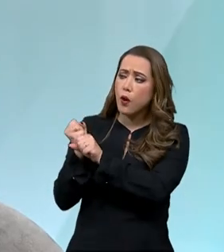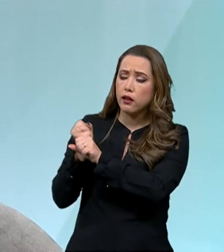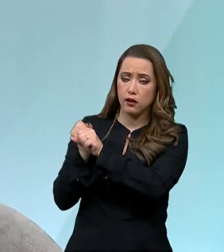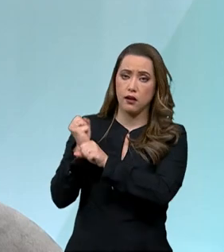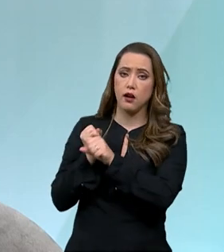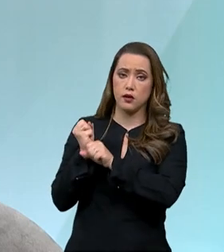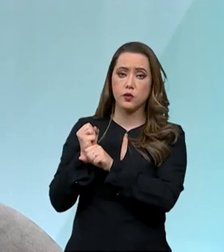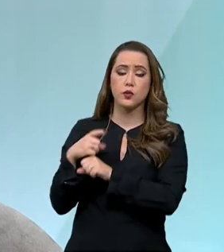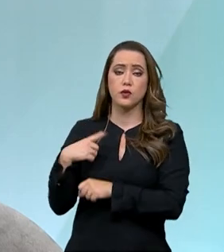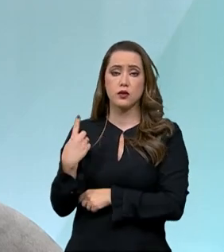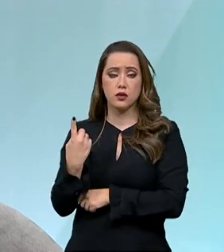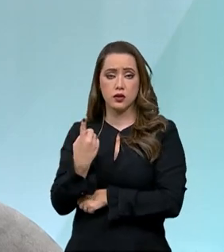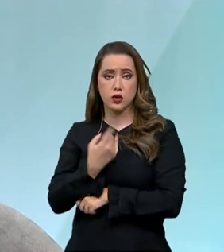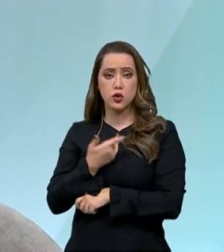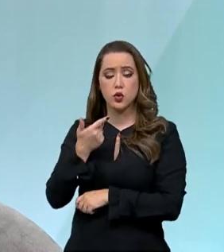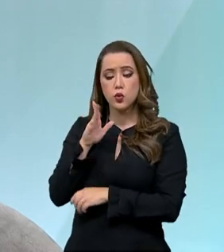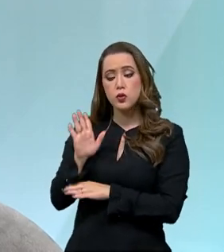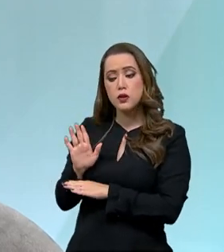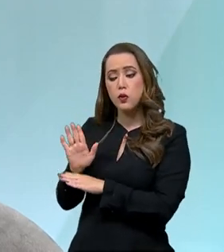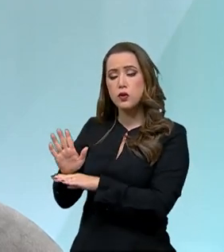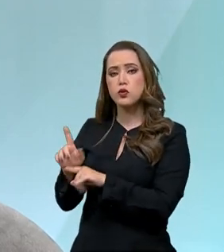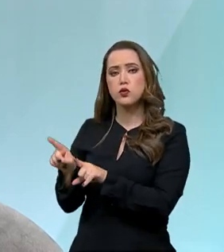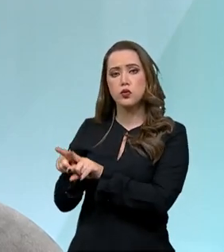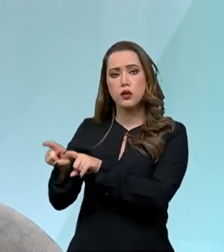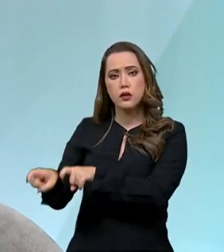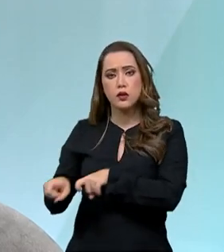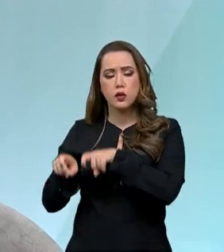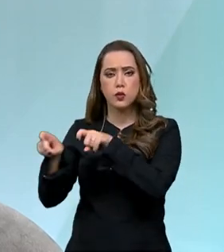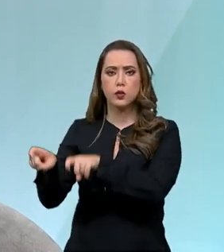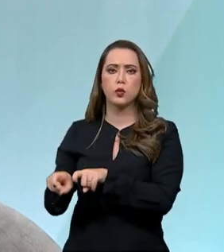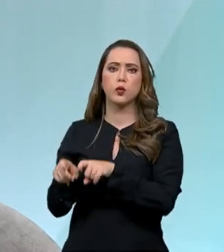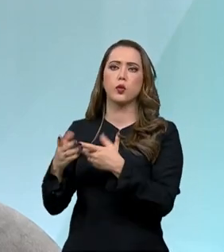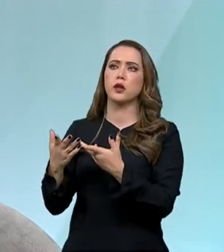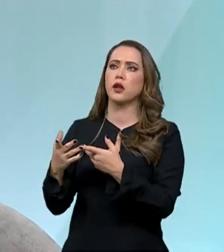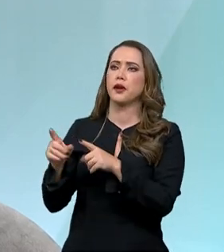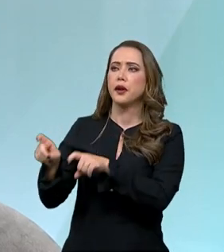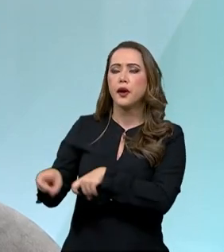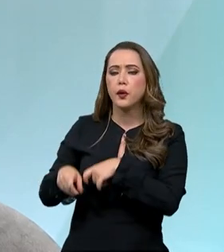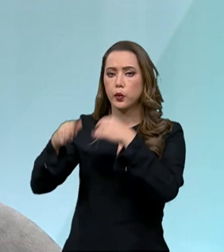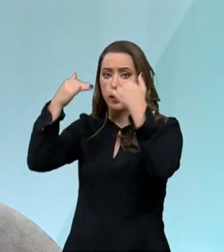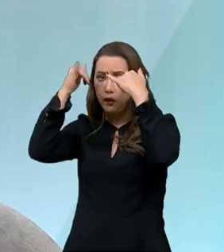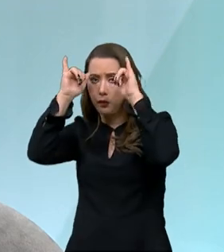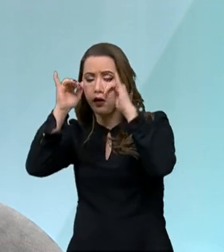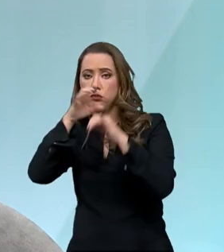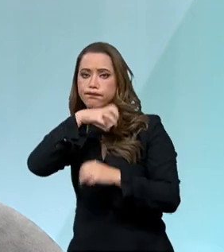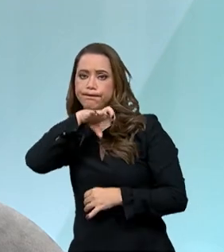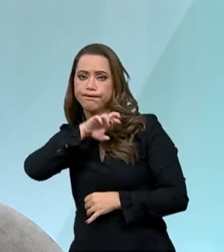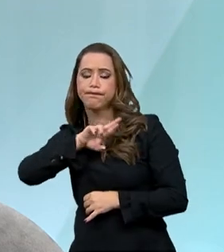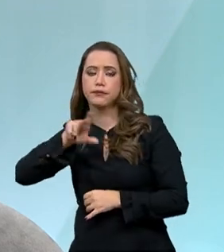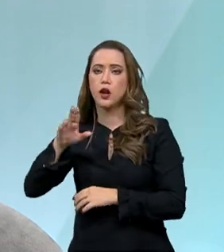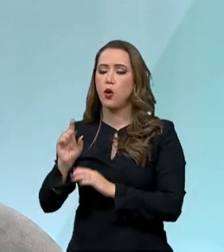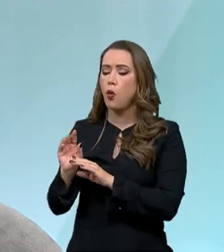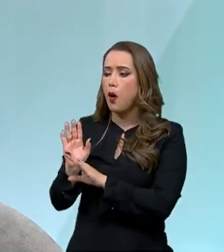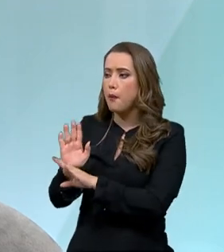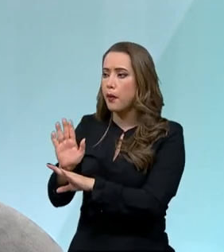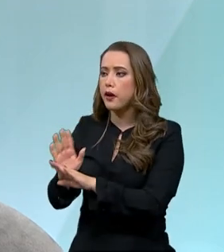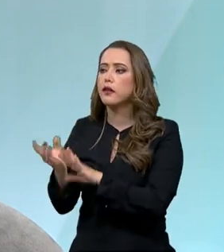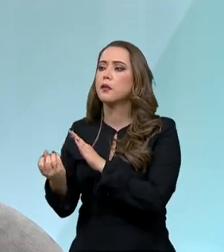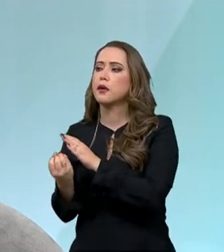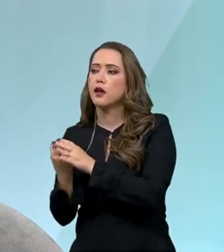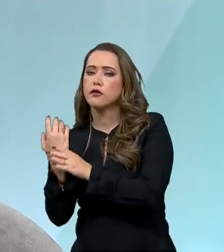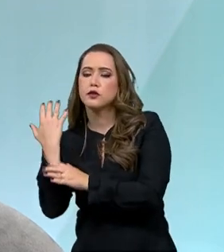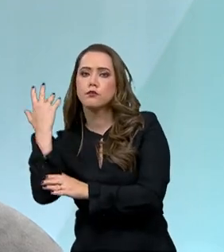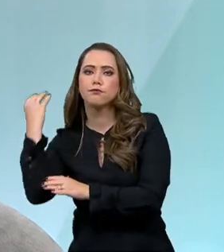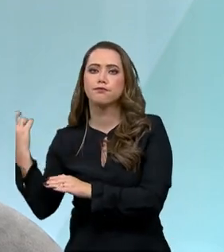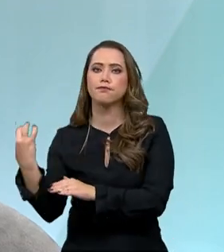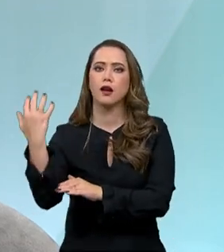Embrapa, ela contribuiu com a agricultura, com a pecuária e com o setor florestal brasileiro, desenvolvendo um conjunto de